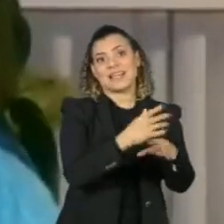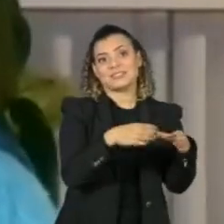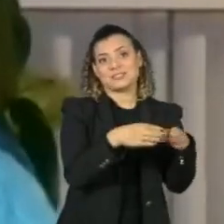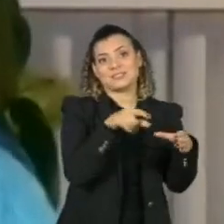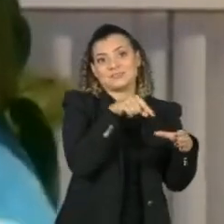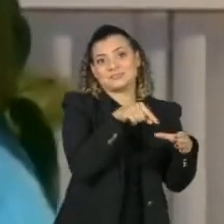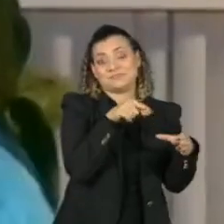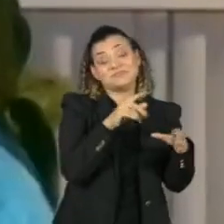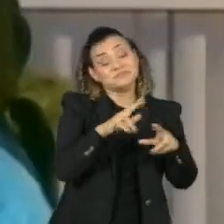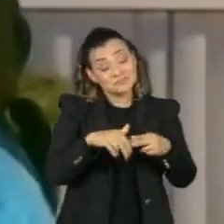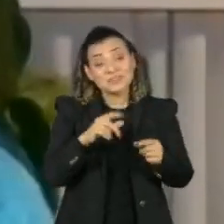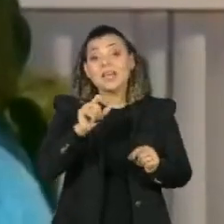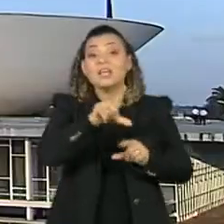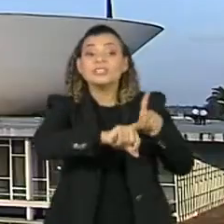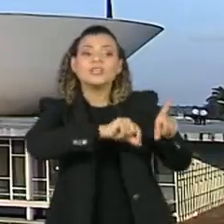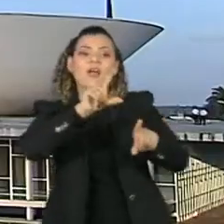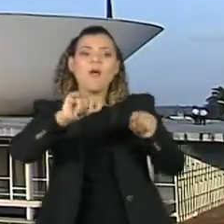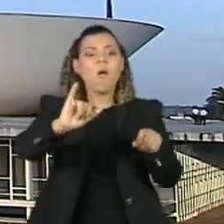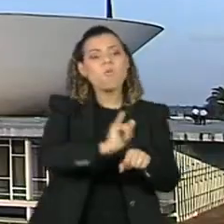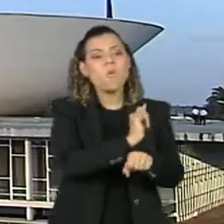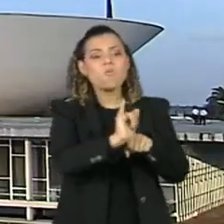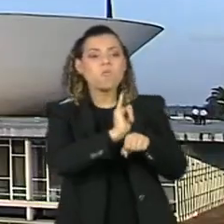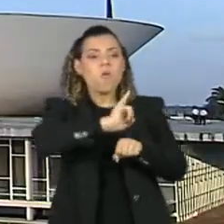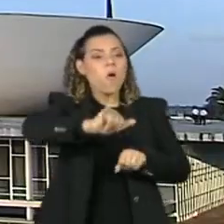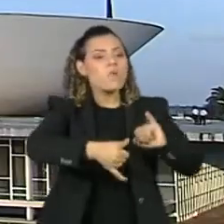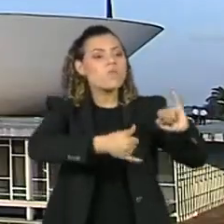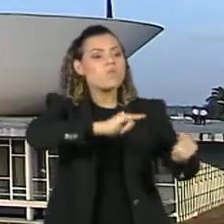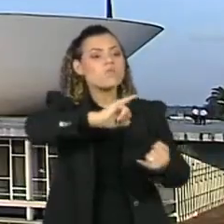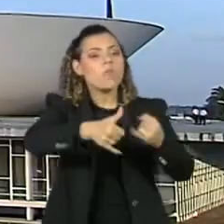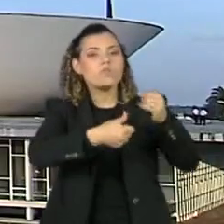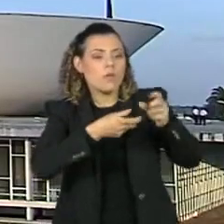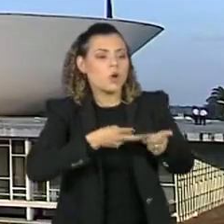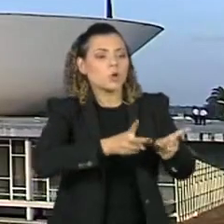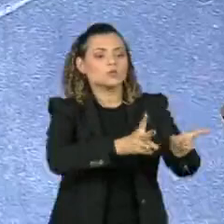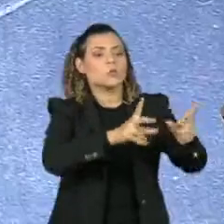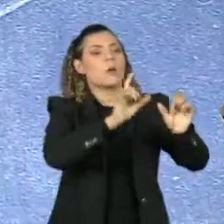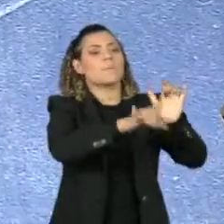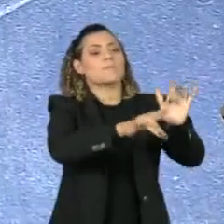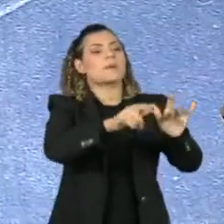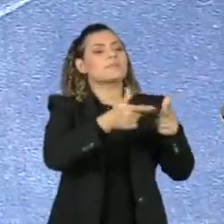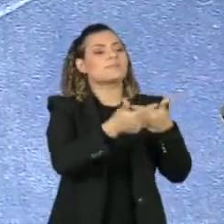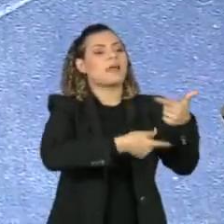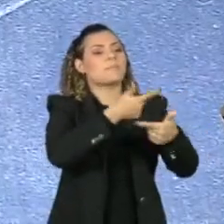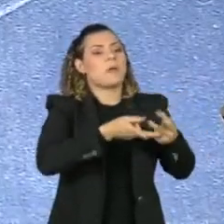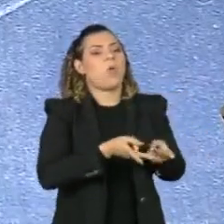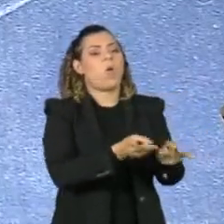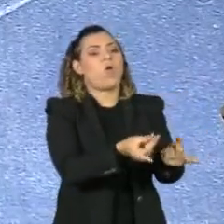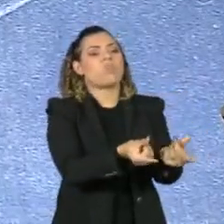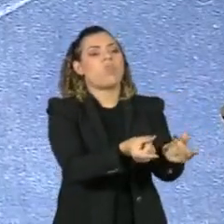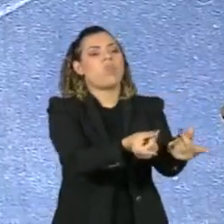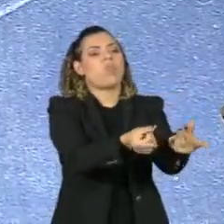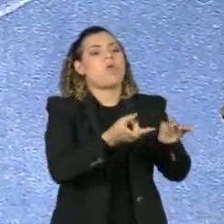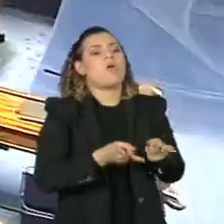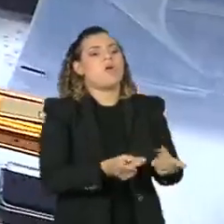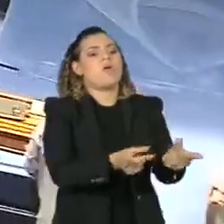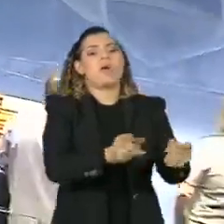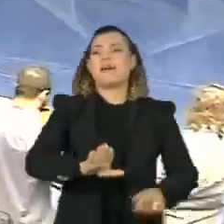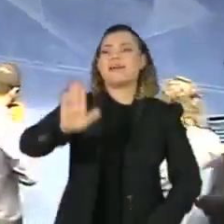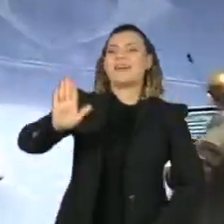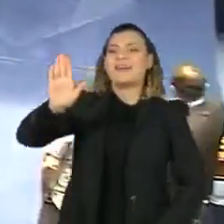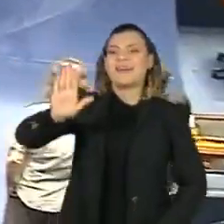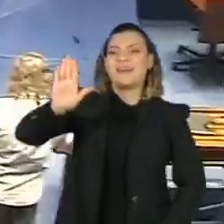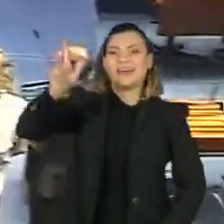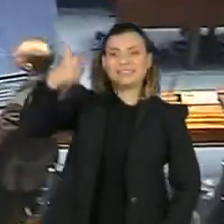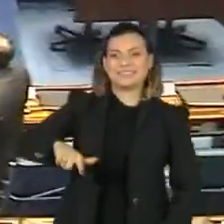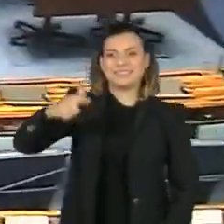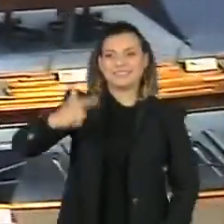realmente perenizar esses parlamentares no poder. Eles potencializam a chance de serem reeleitos. Porque o